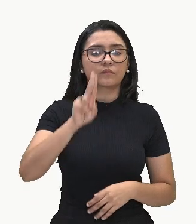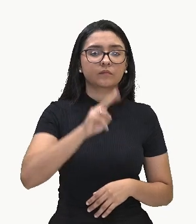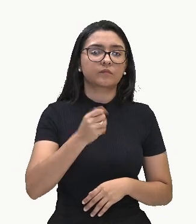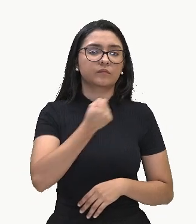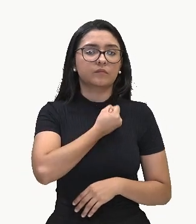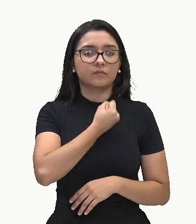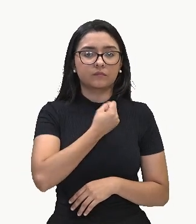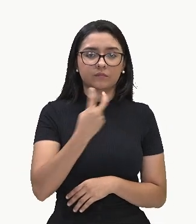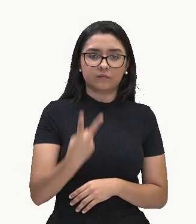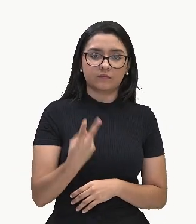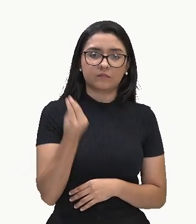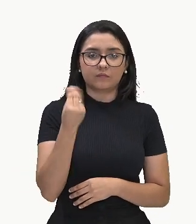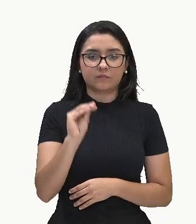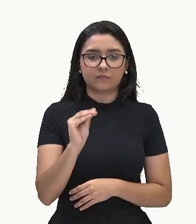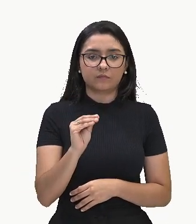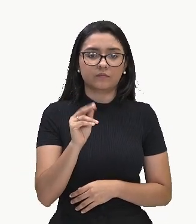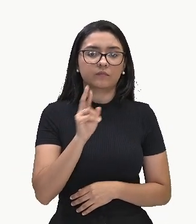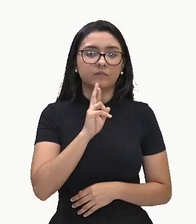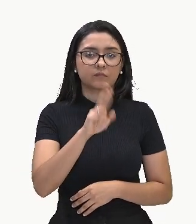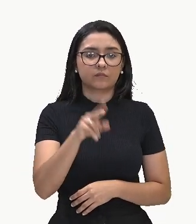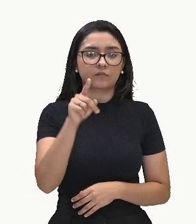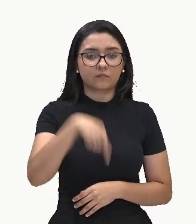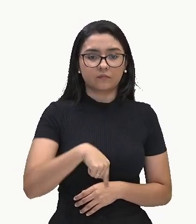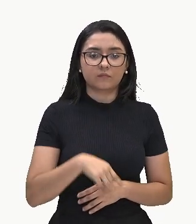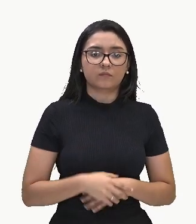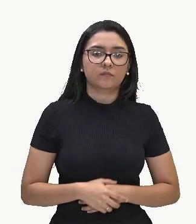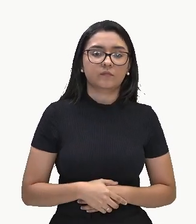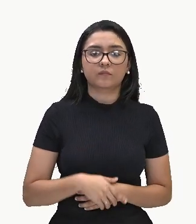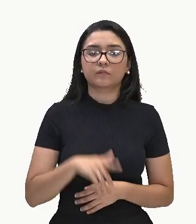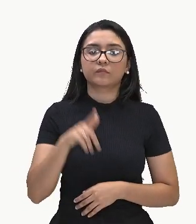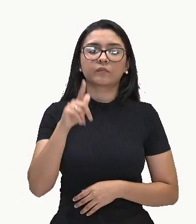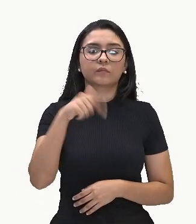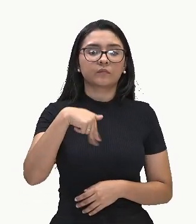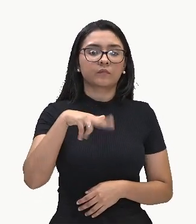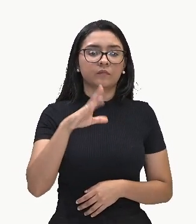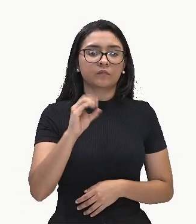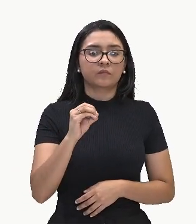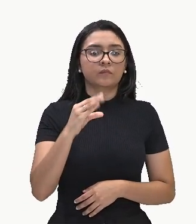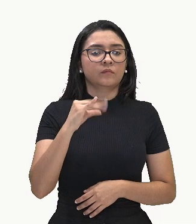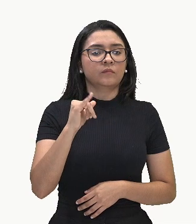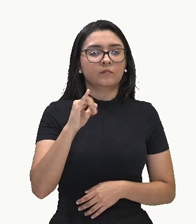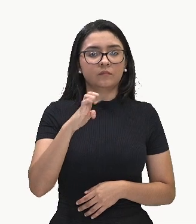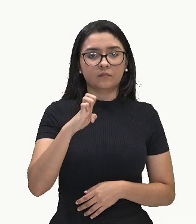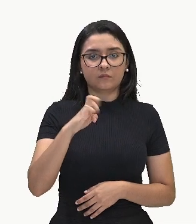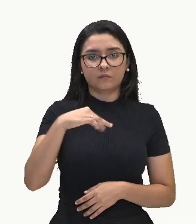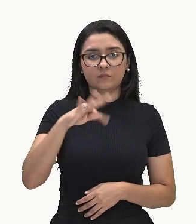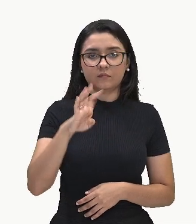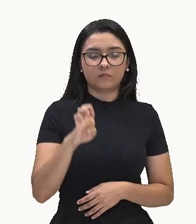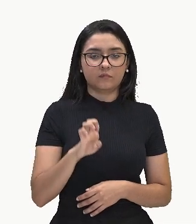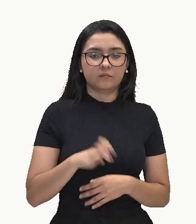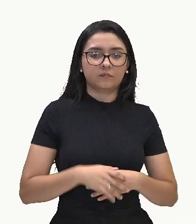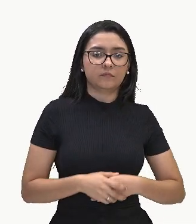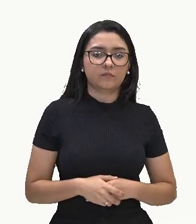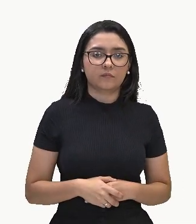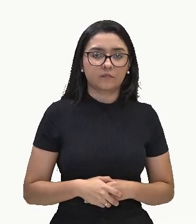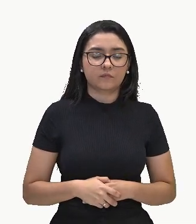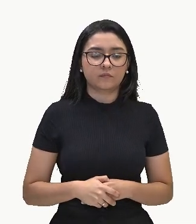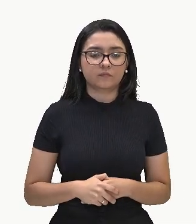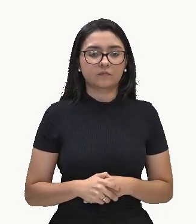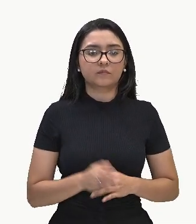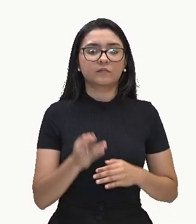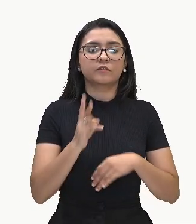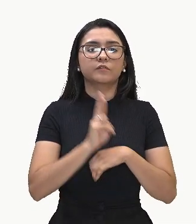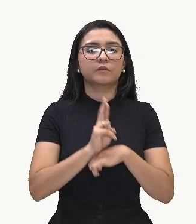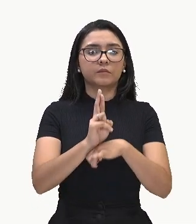Ok? O nosso resultado da divisão é o nosso quociente. Tá? Onde aqui a gente vai